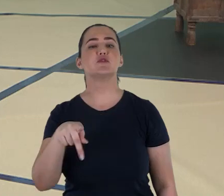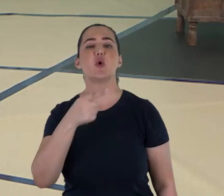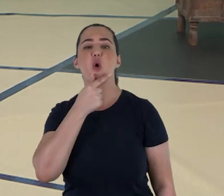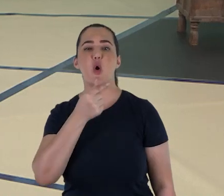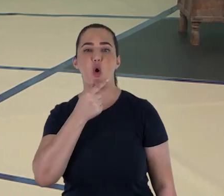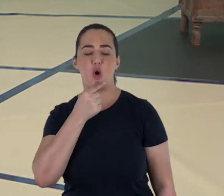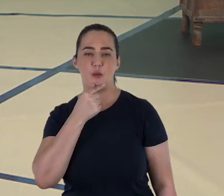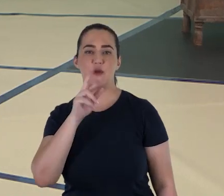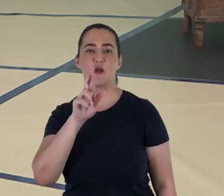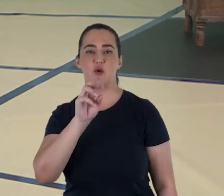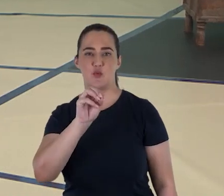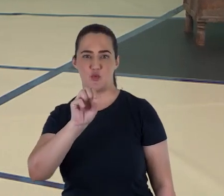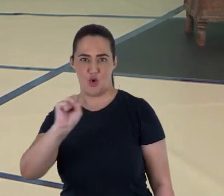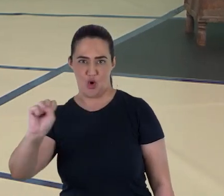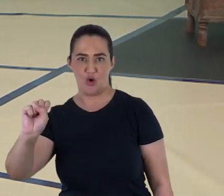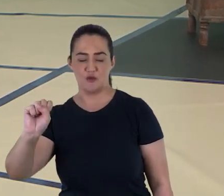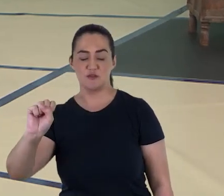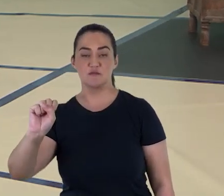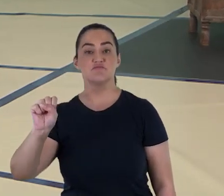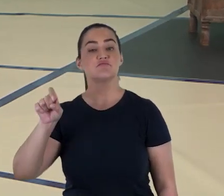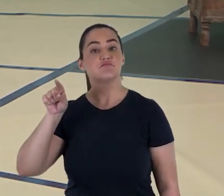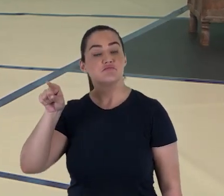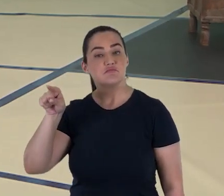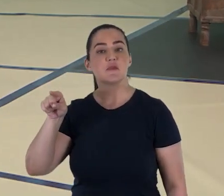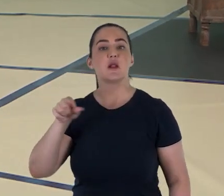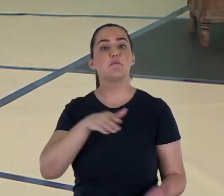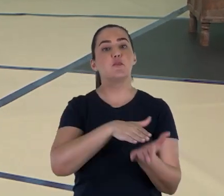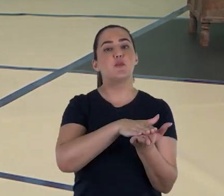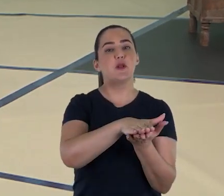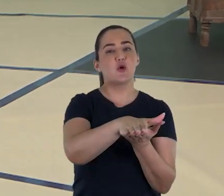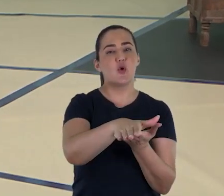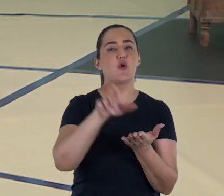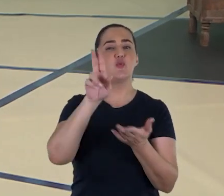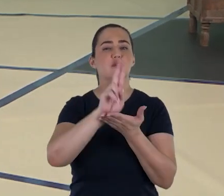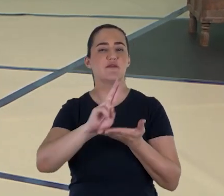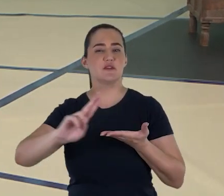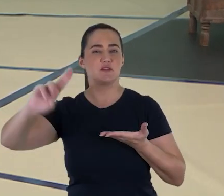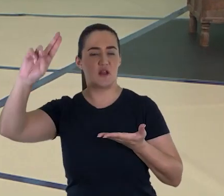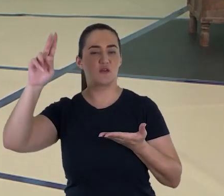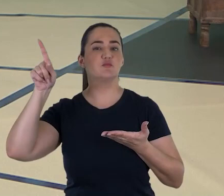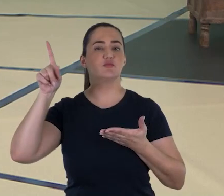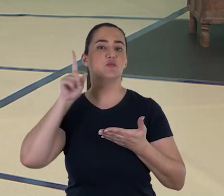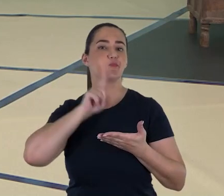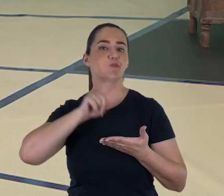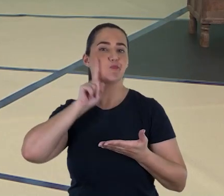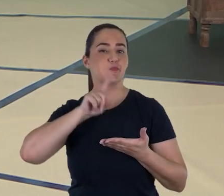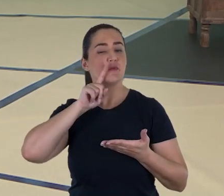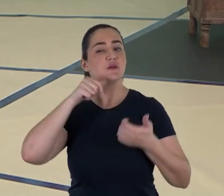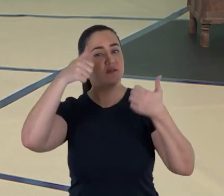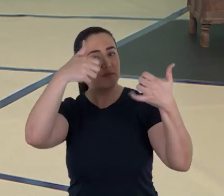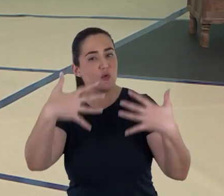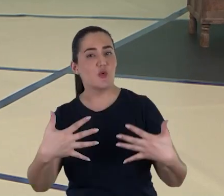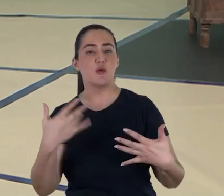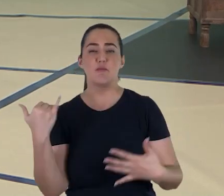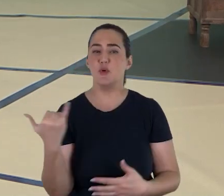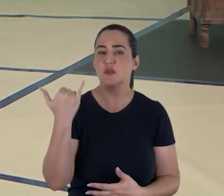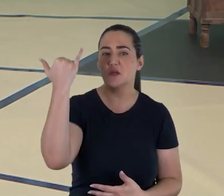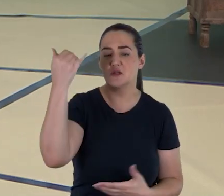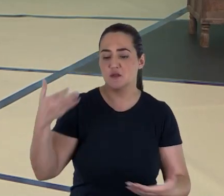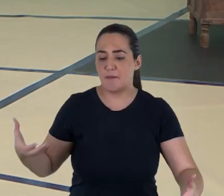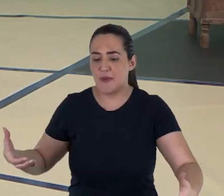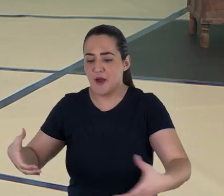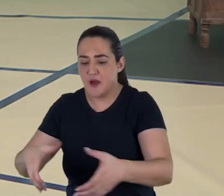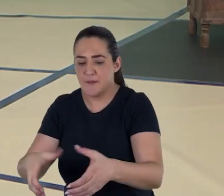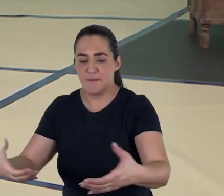professor Frank Cross, que eu já mencionei para vocês, publicou em Harvard um levantamento abrangendo os pergaminhos.